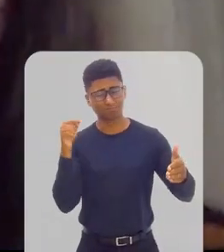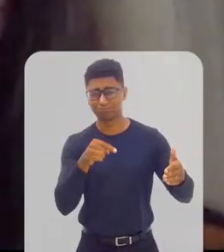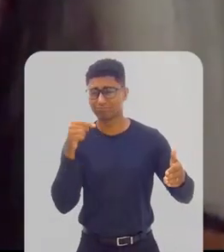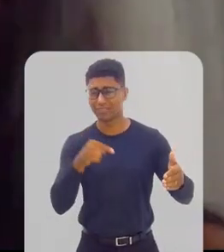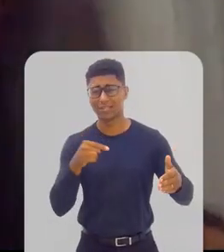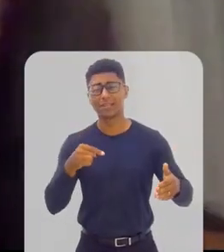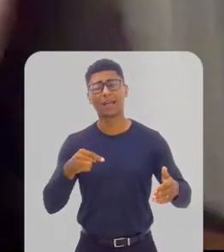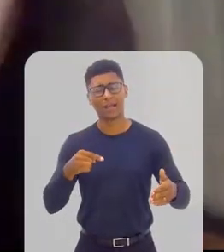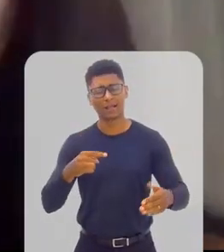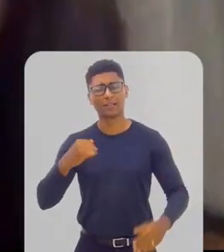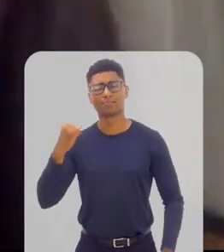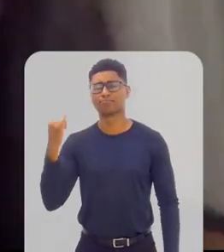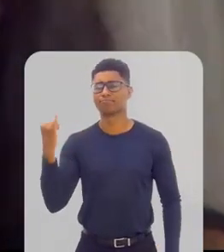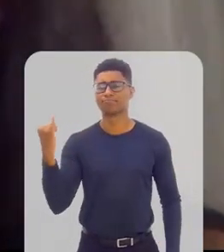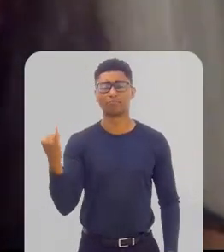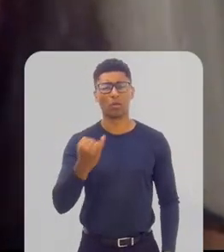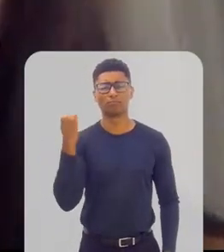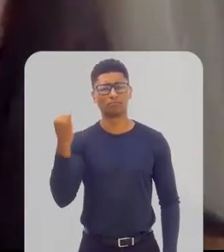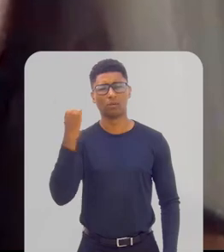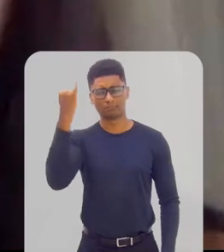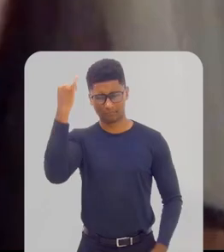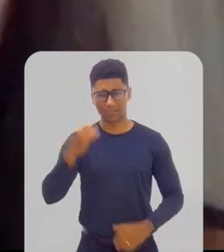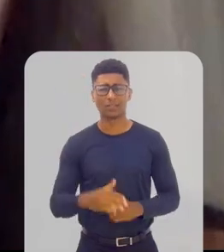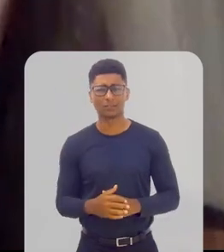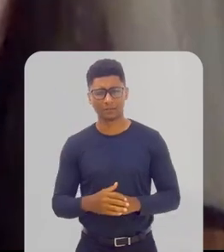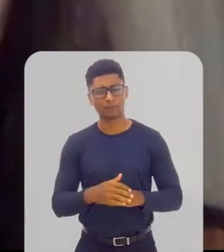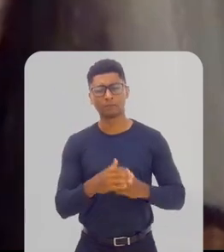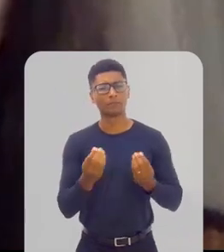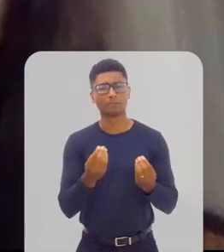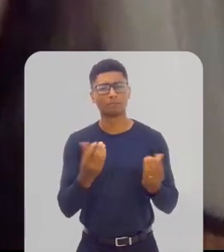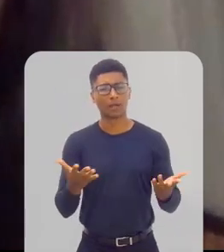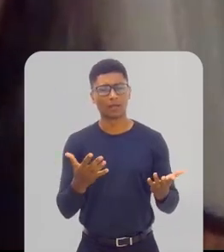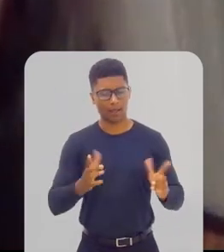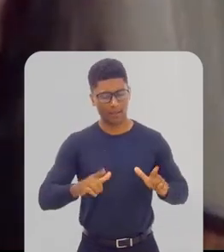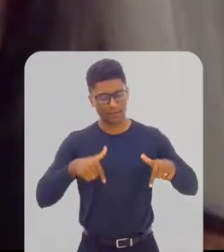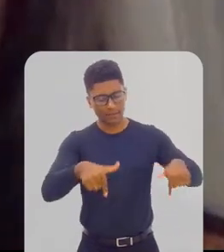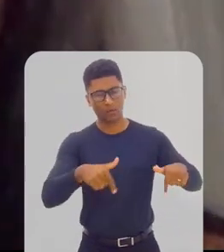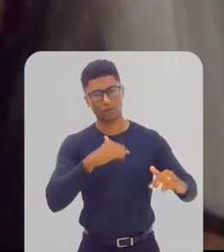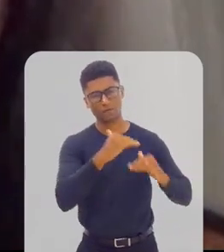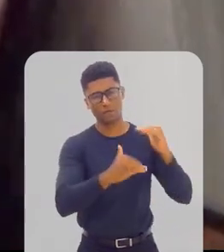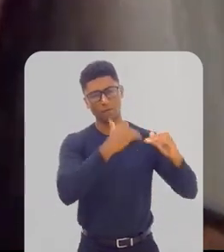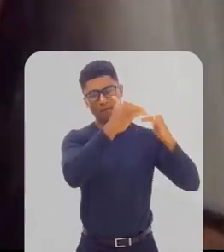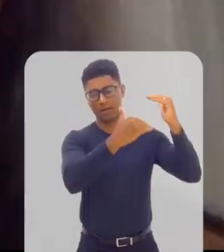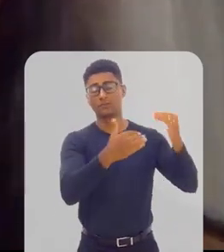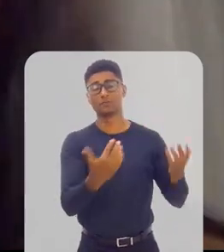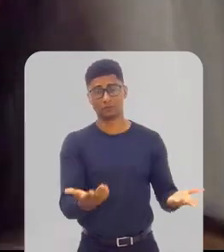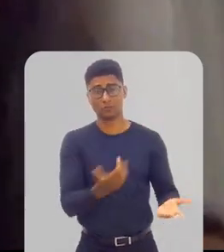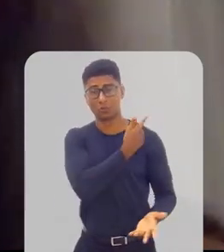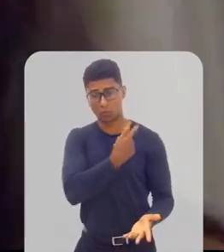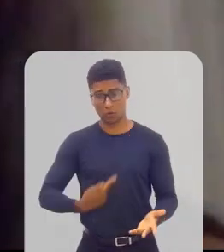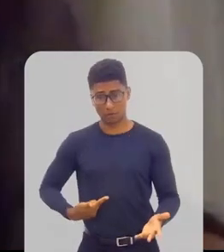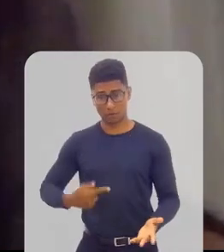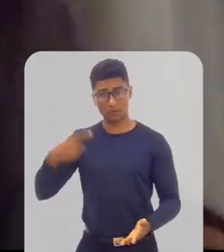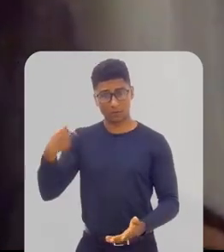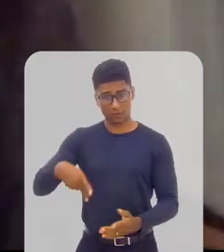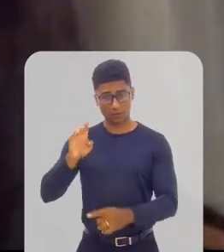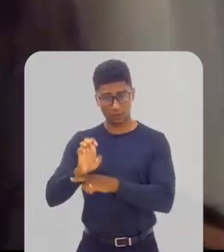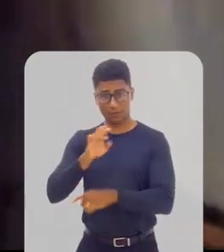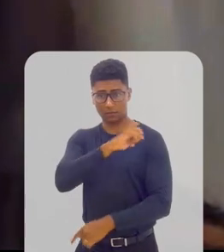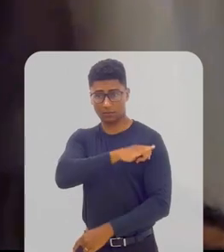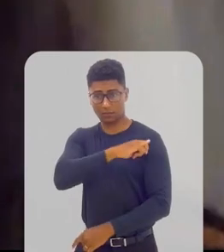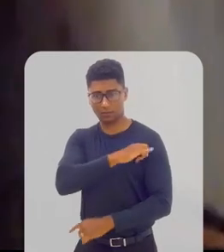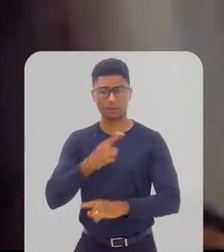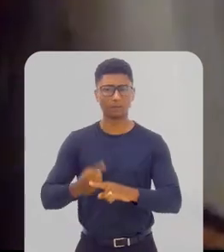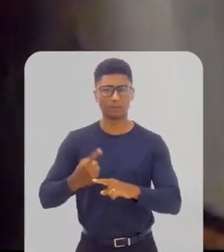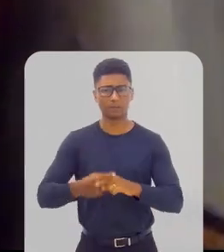muito estruturante de atuação de desenvolvimento dentro do governo do Estado pela capacidade de